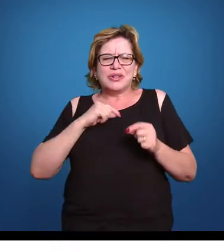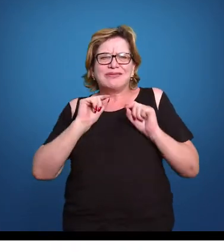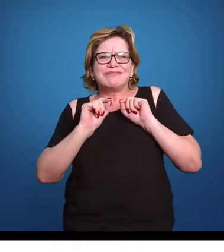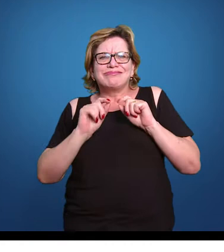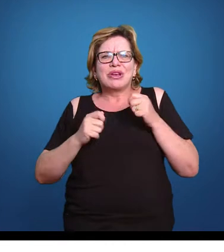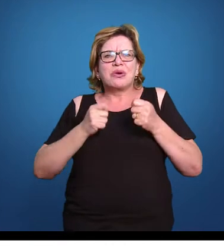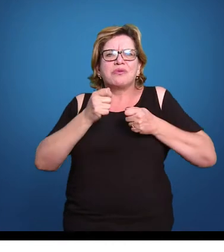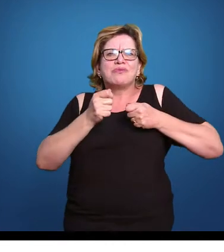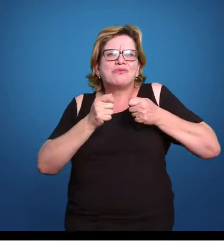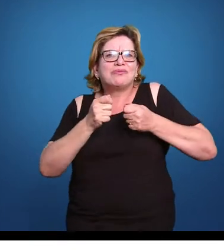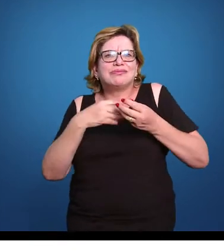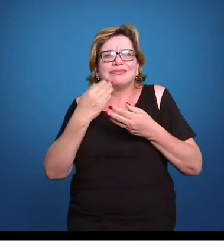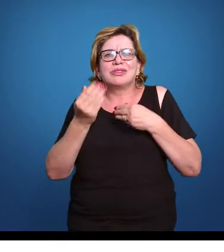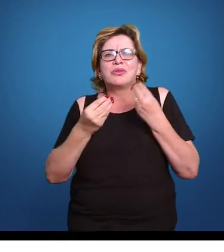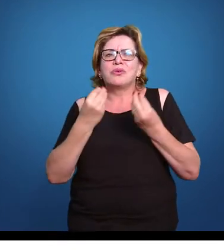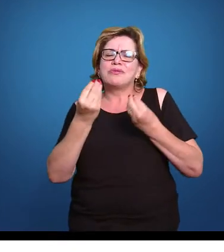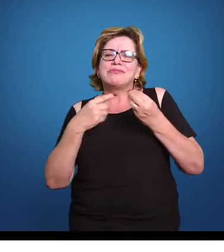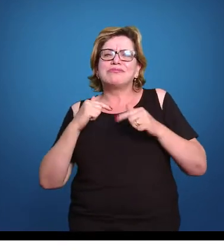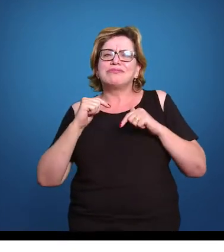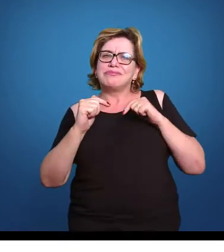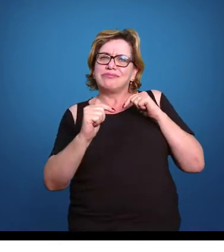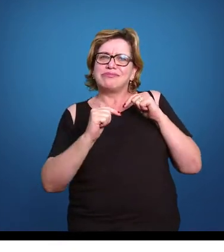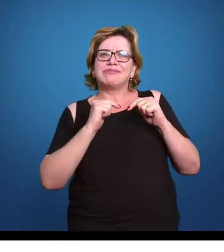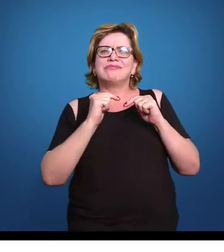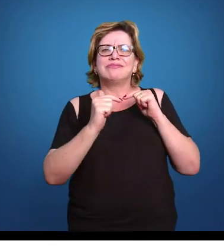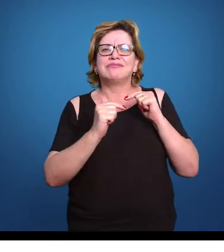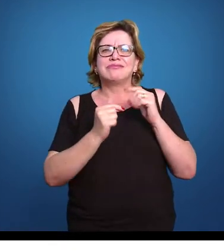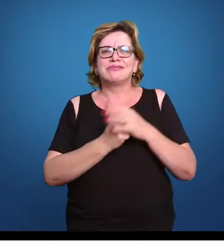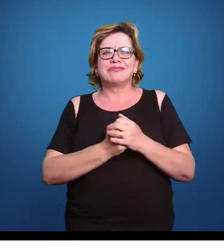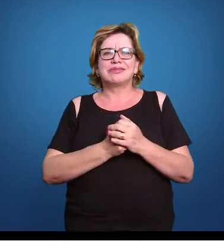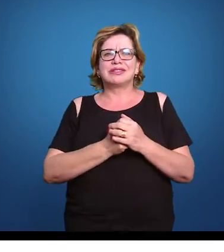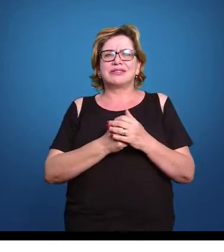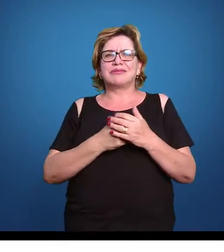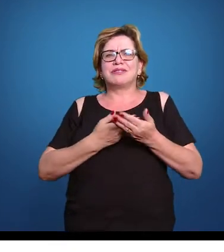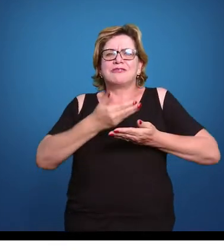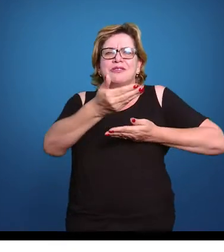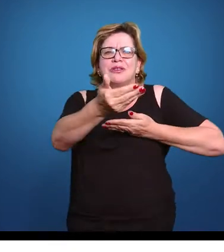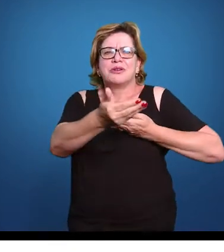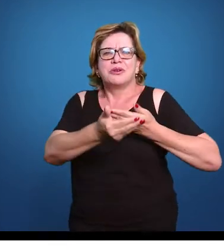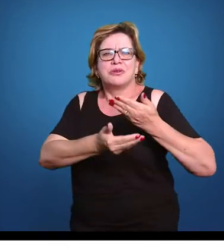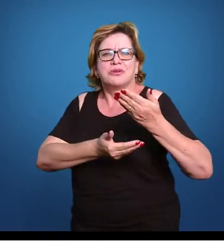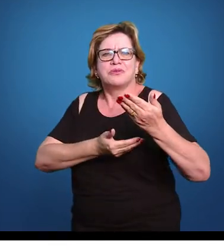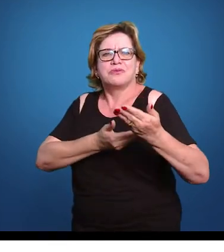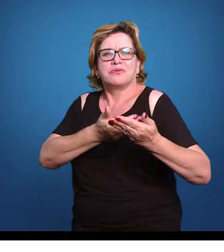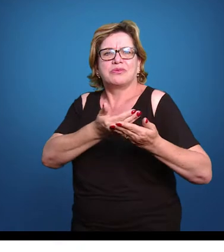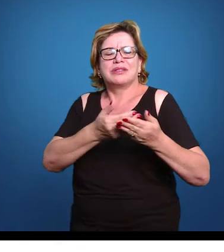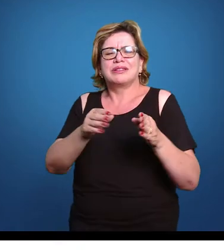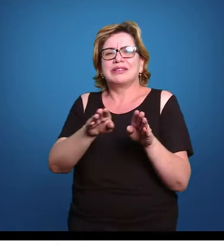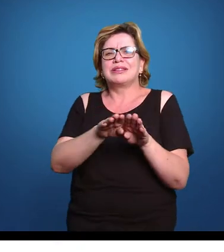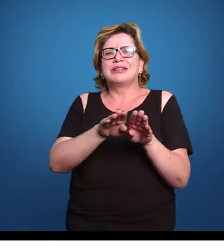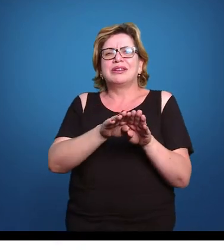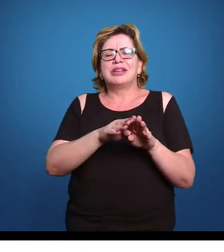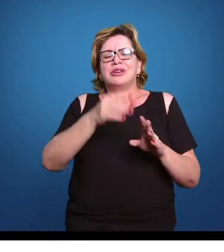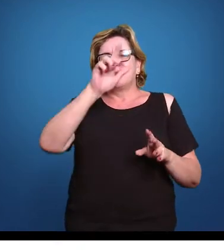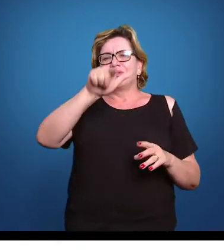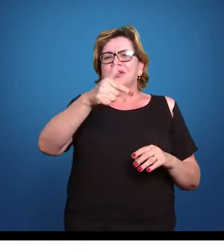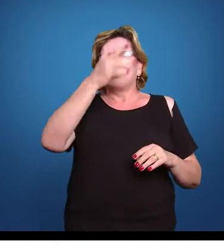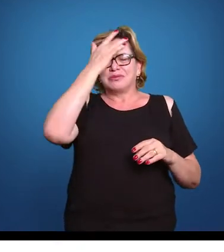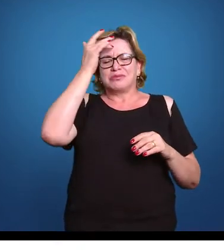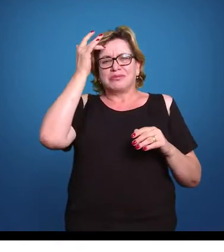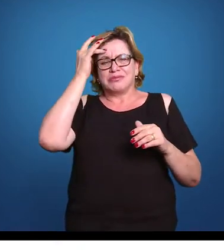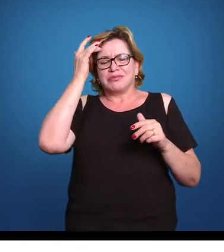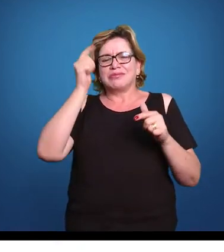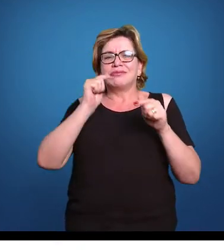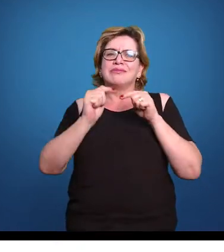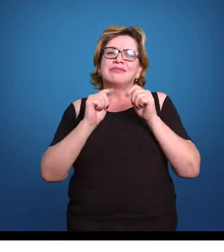internos, como nós trabalhamos a nossa relação com os nossos recursos humanos. Então essa